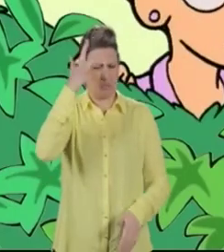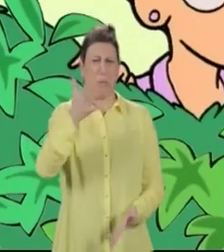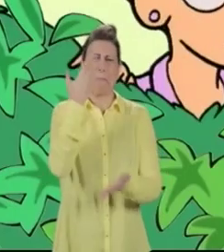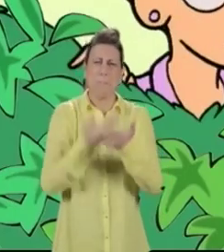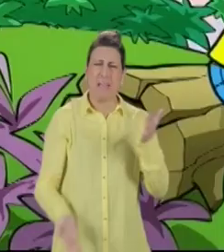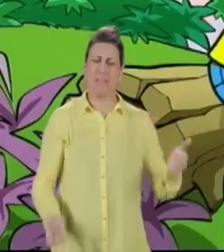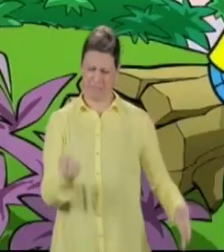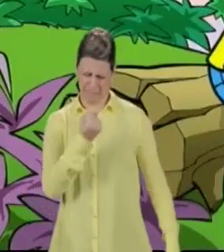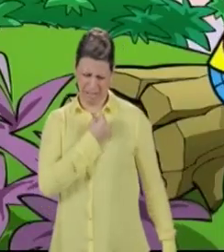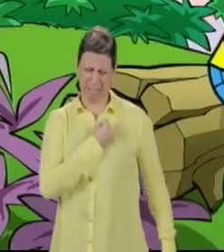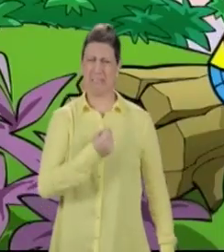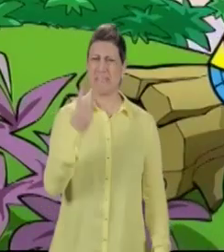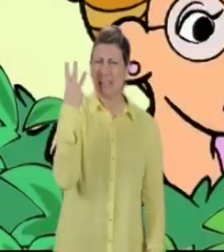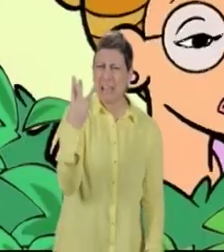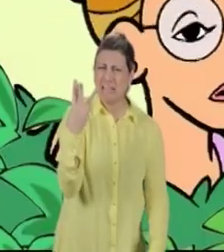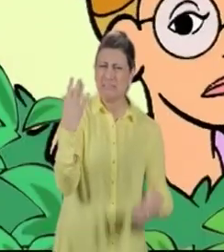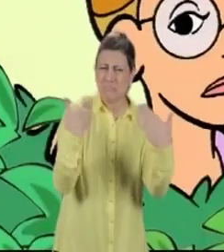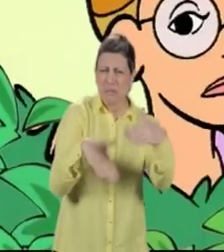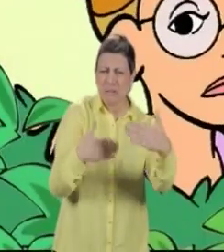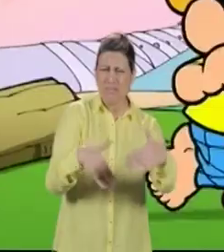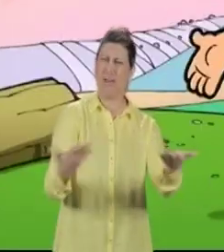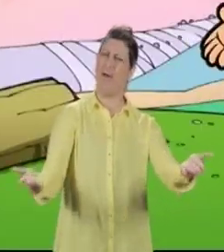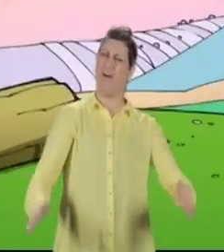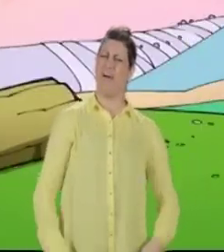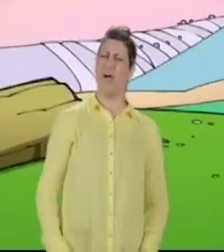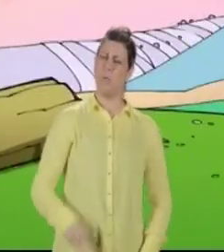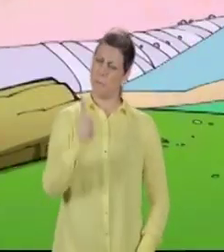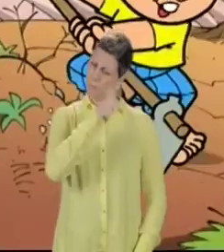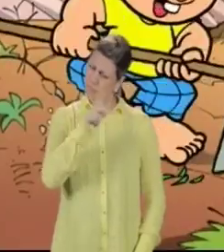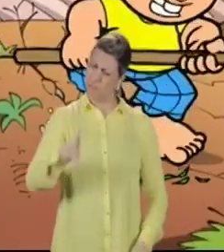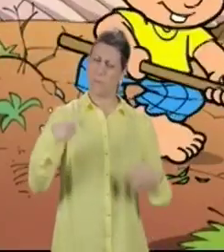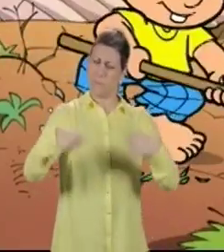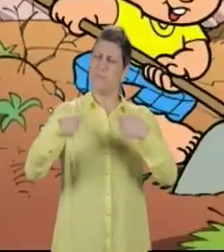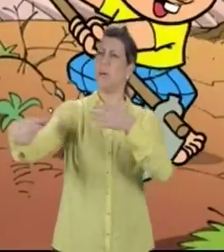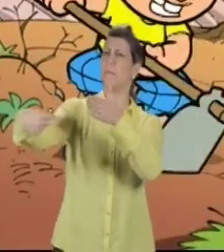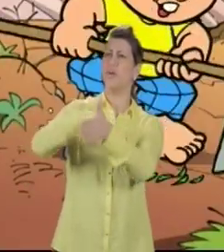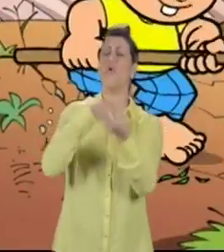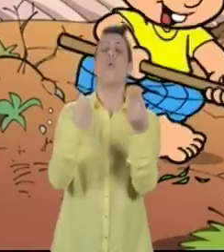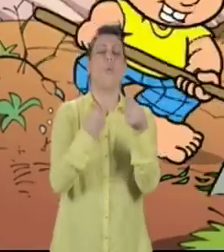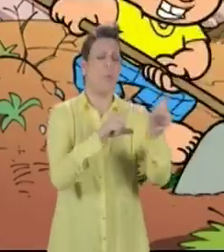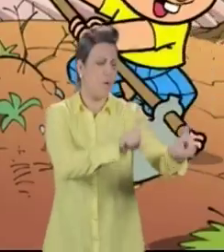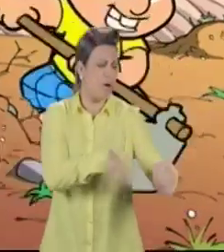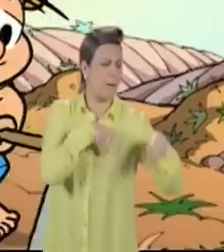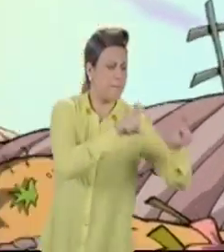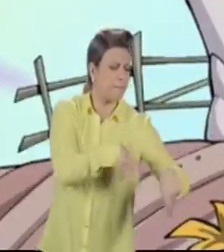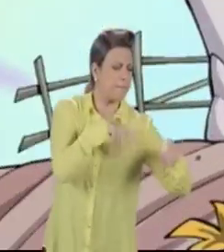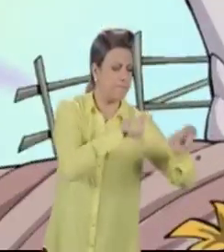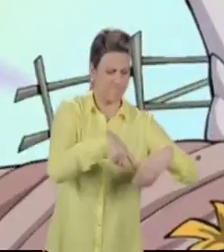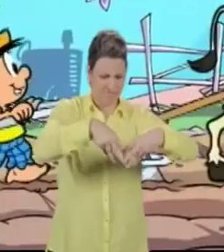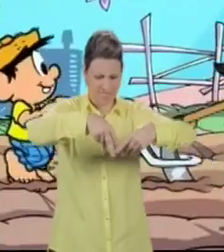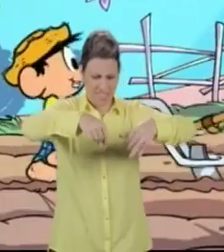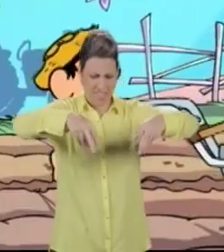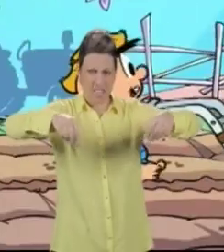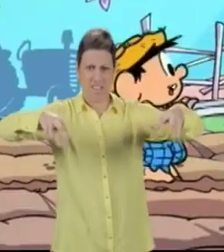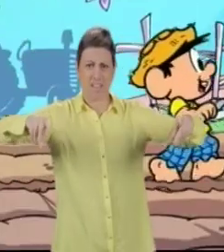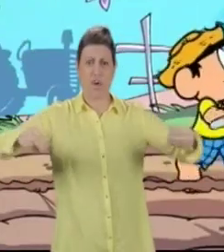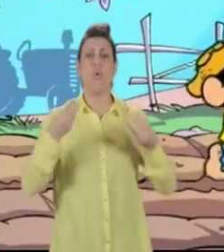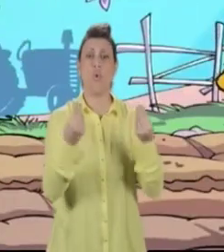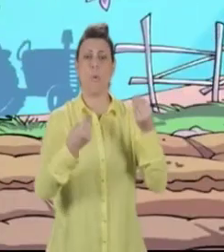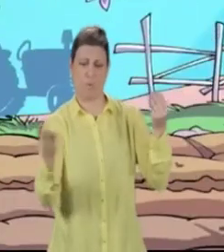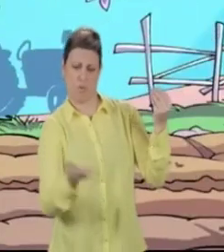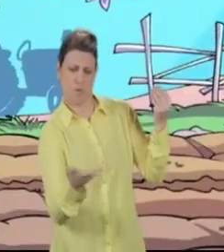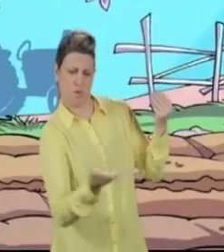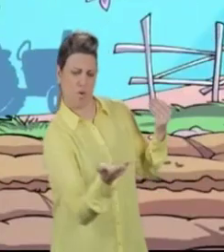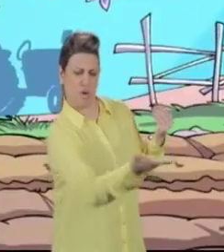ficar com aquela nota, também a pessoa não pergunta nada do que eu sei. Eu sei como roçar a terra, como